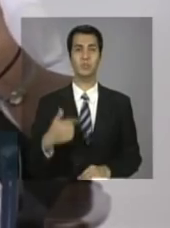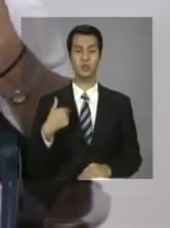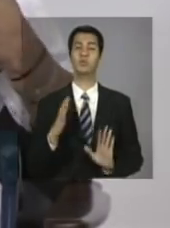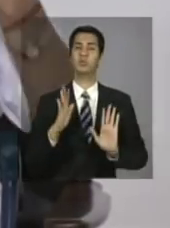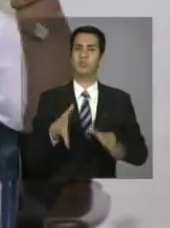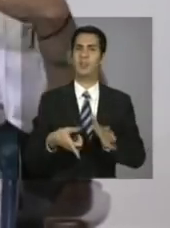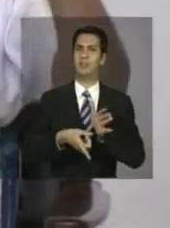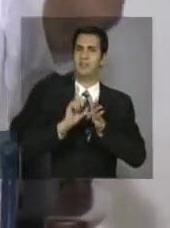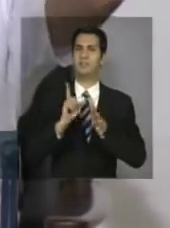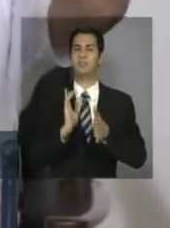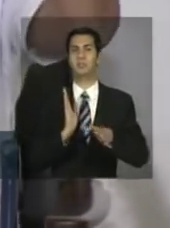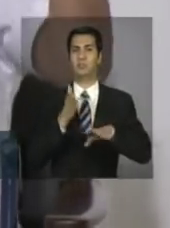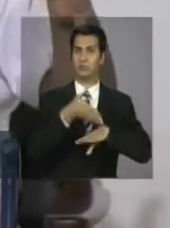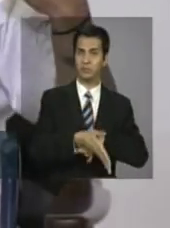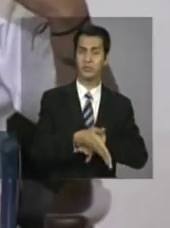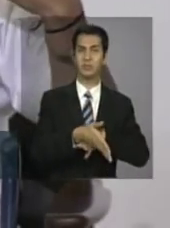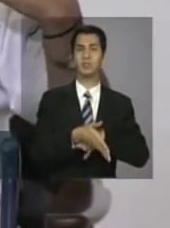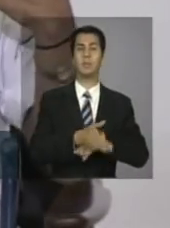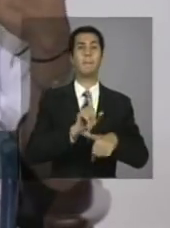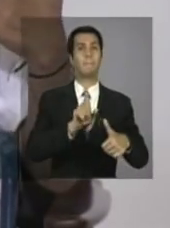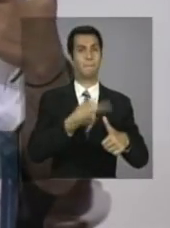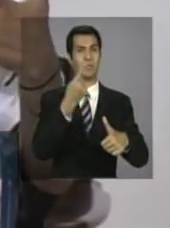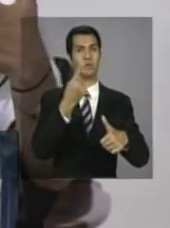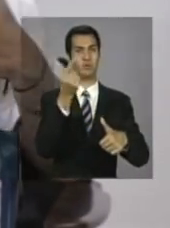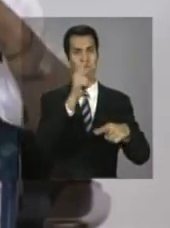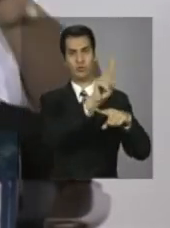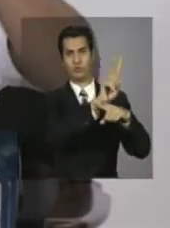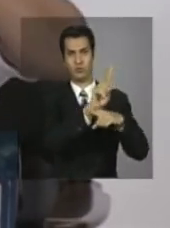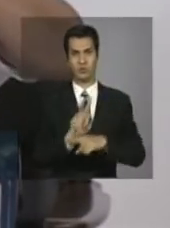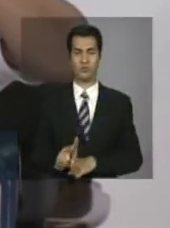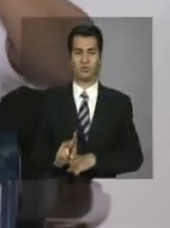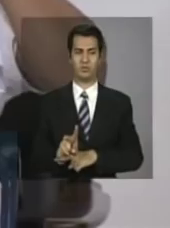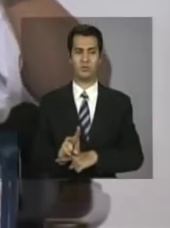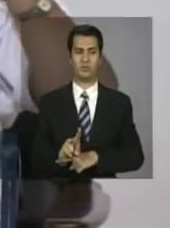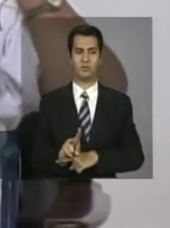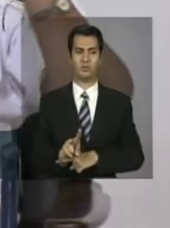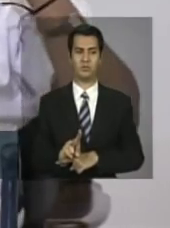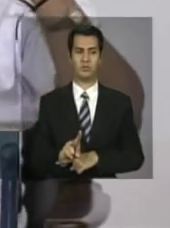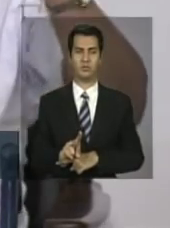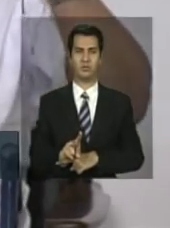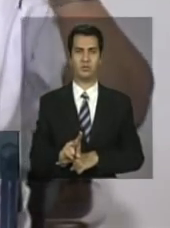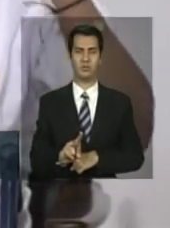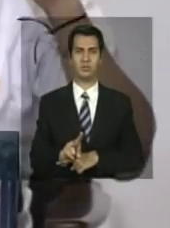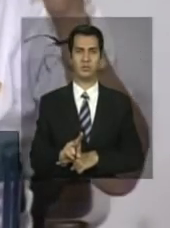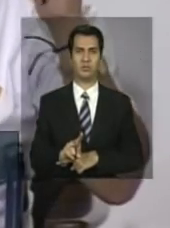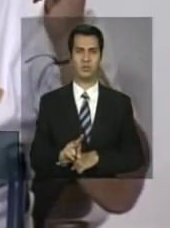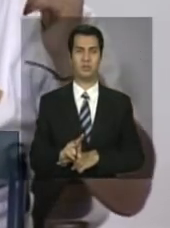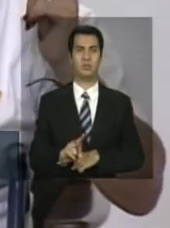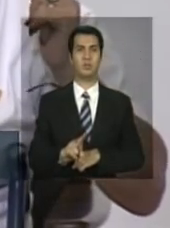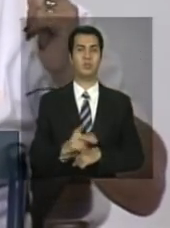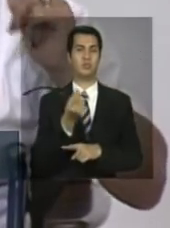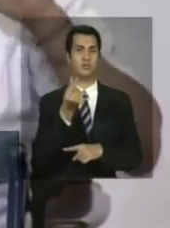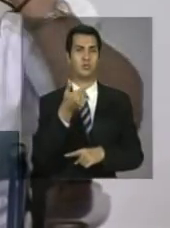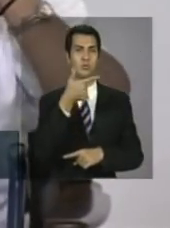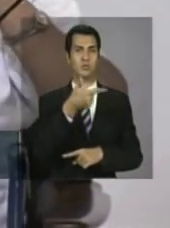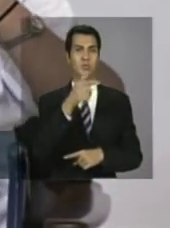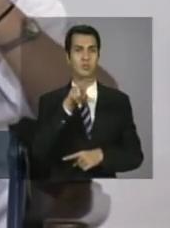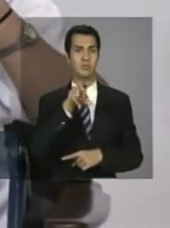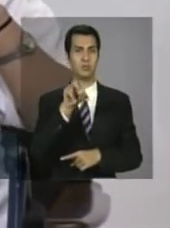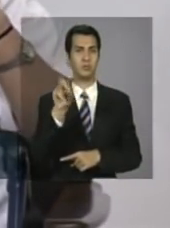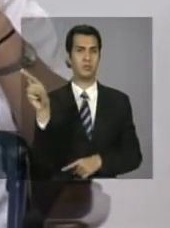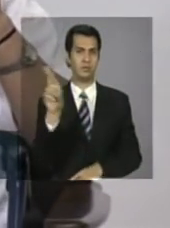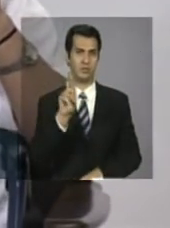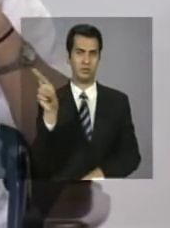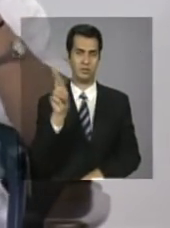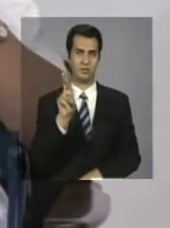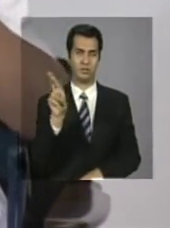Nordeste, tinha feito o primeiro empréstimo no valor de 250 reais, presta atenção,